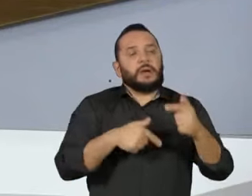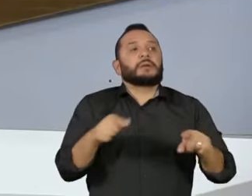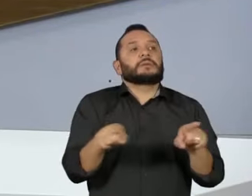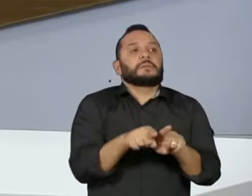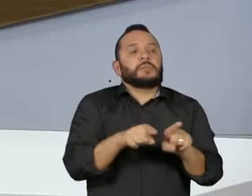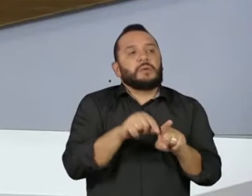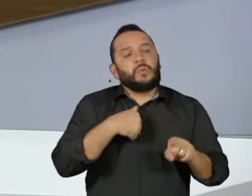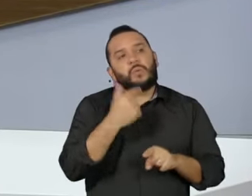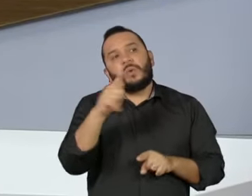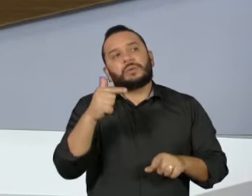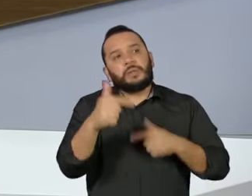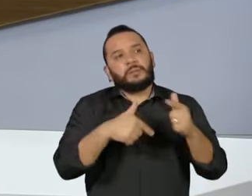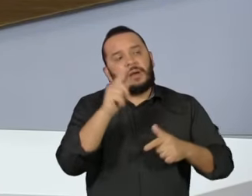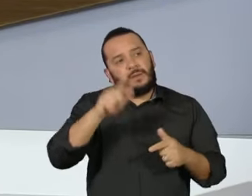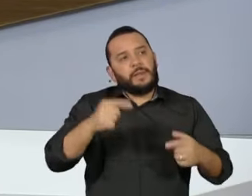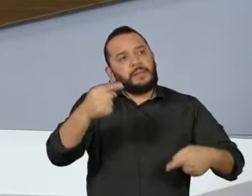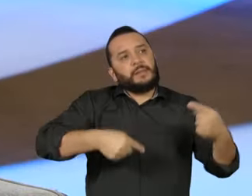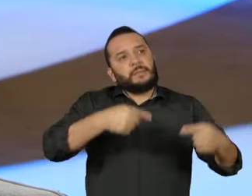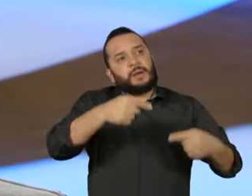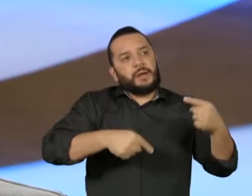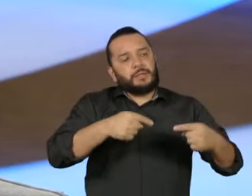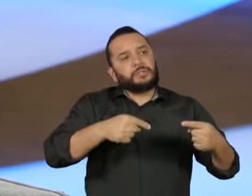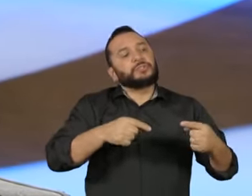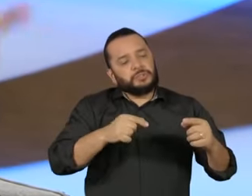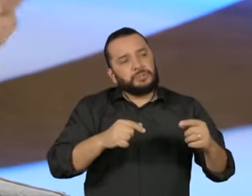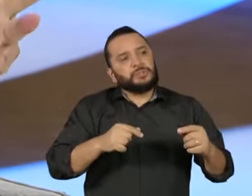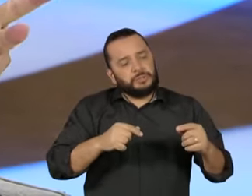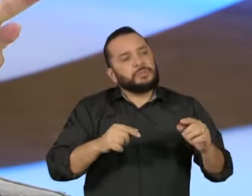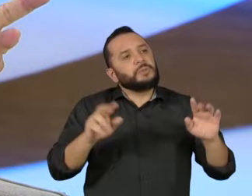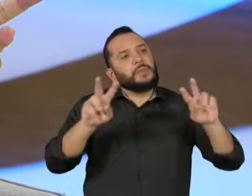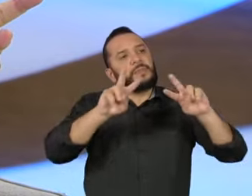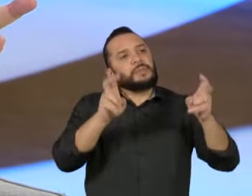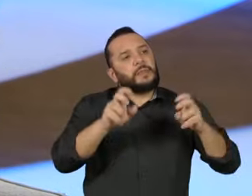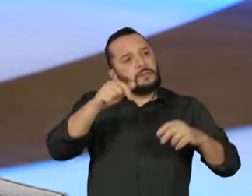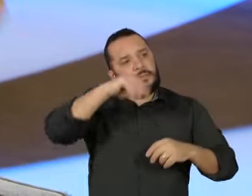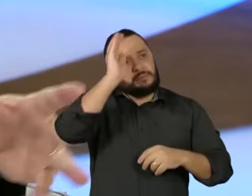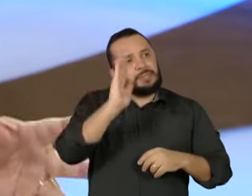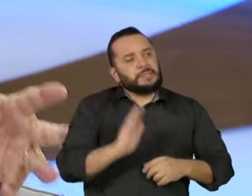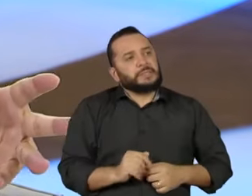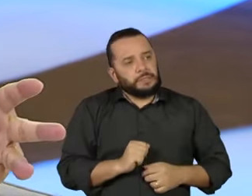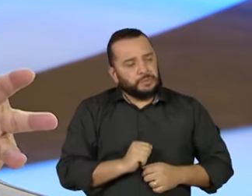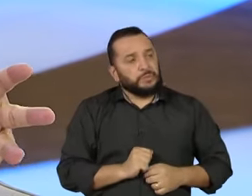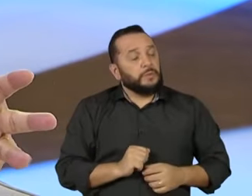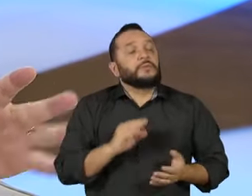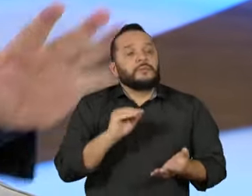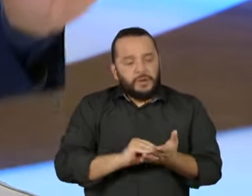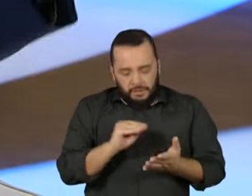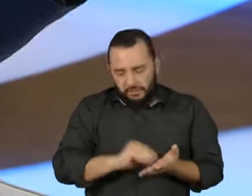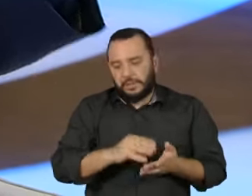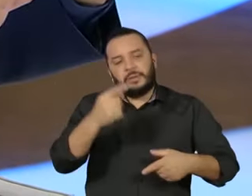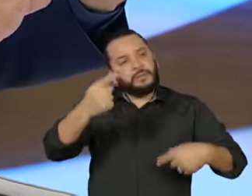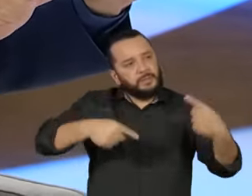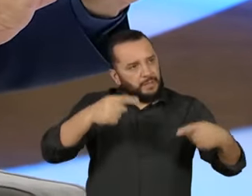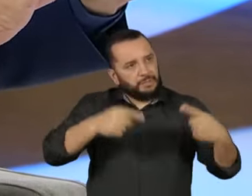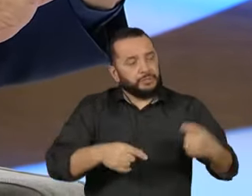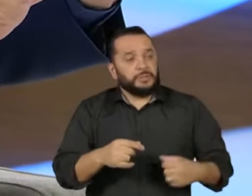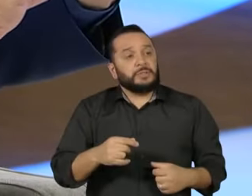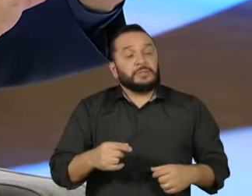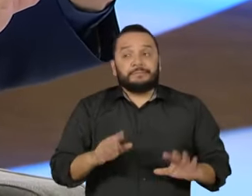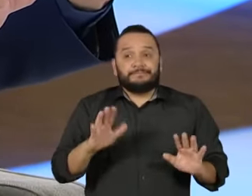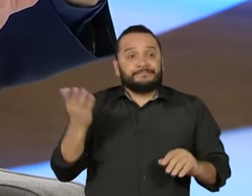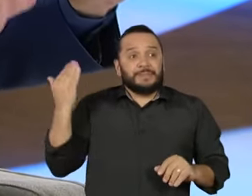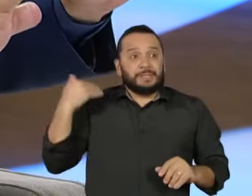político sobre o futuro do país. Isso está faltando, está empobrecido. Outro dia um jornal de grande